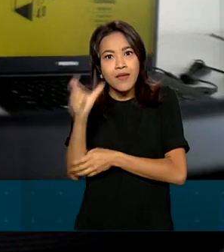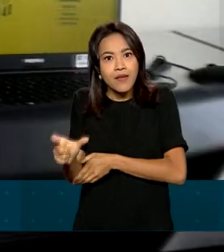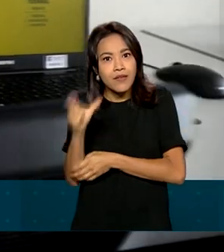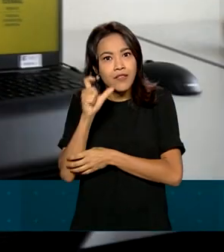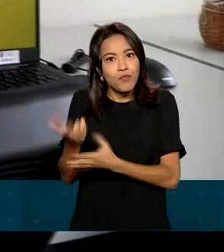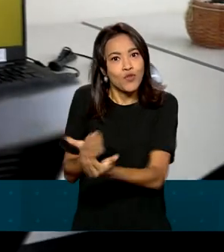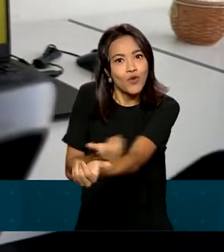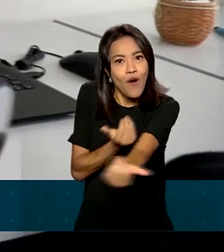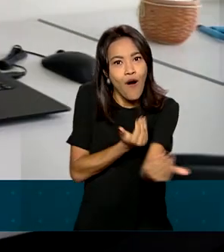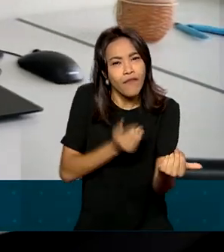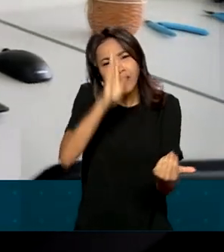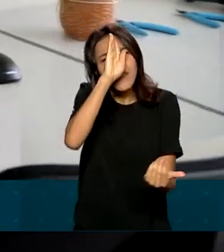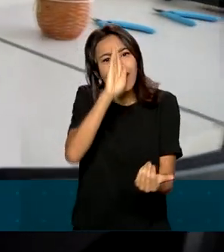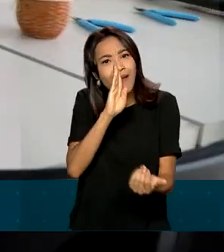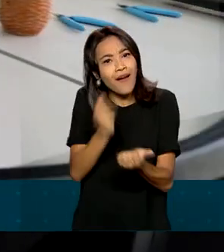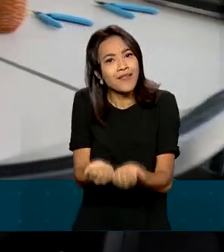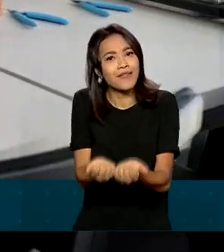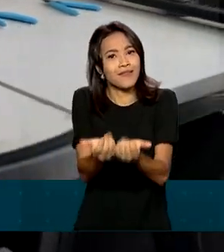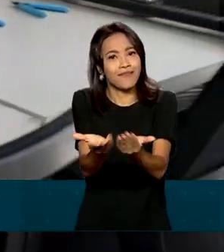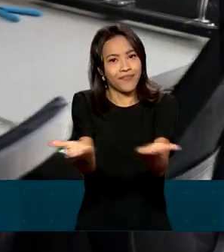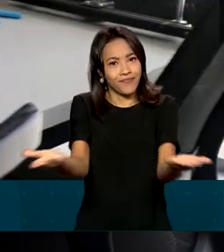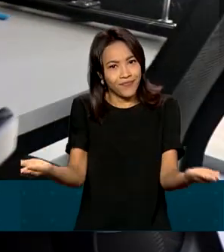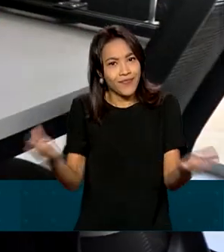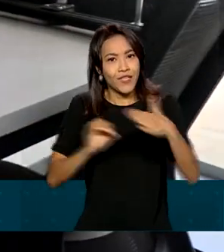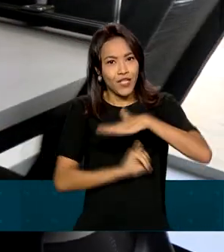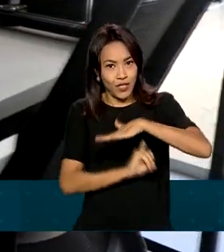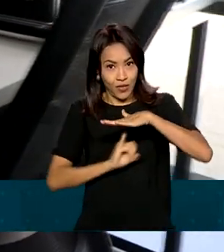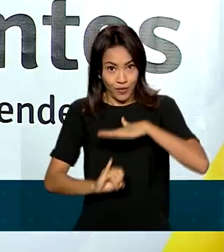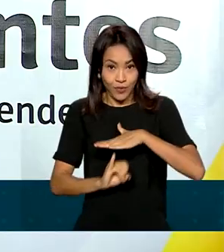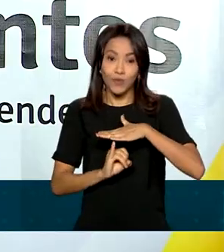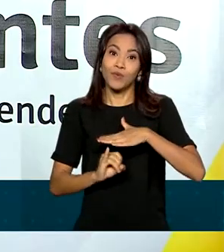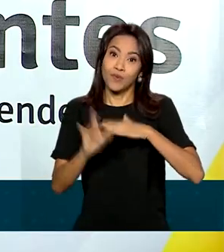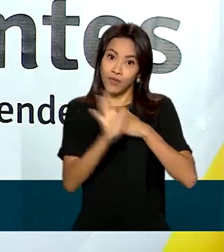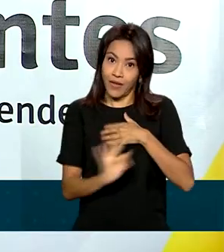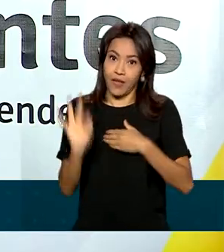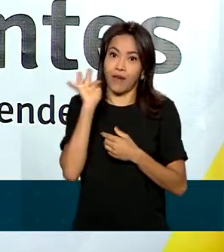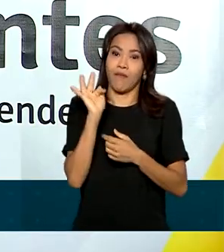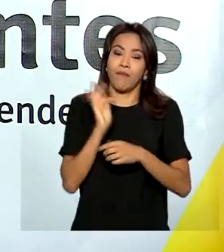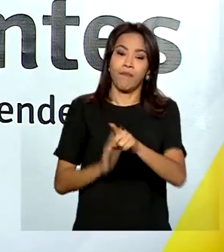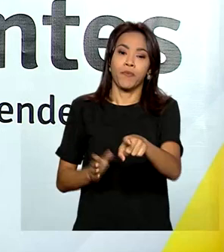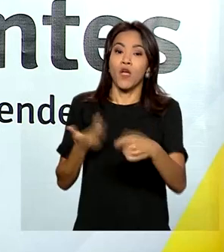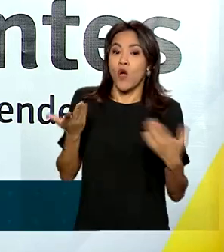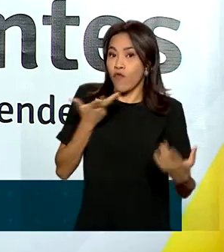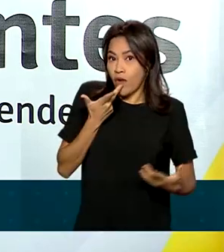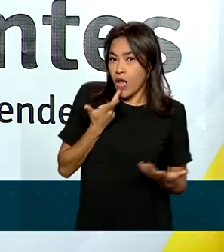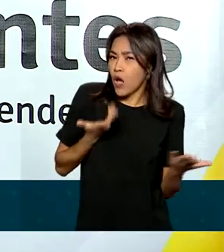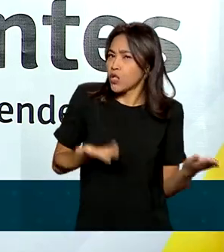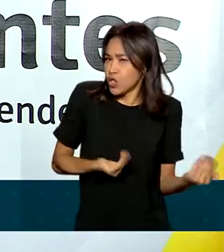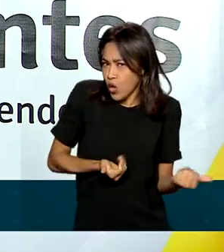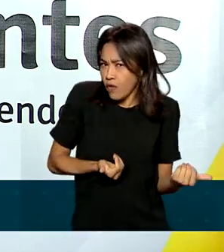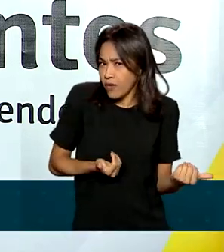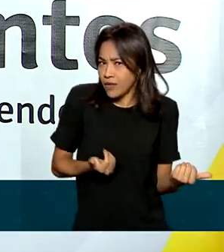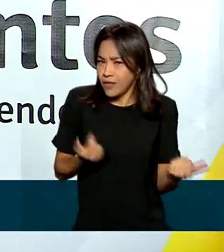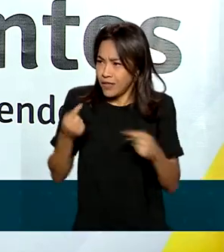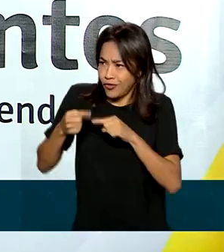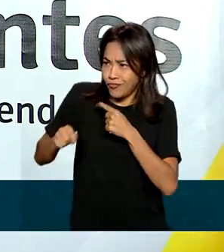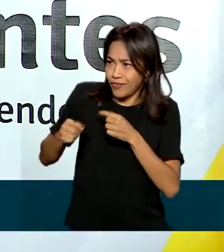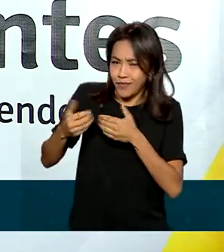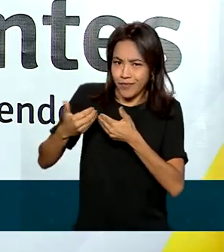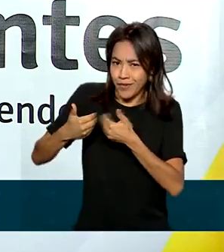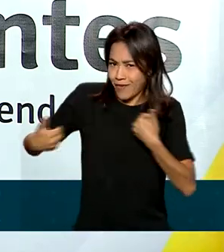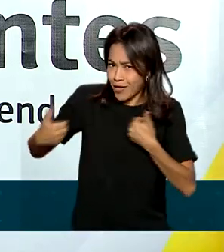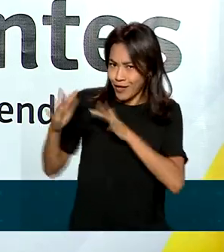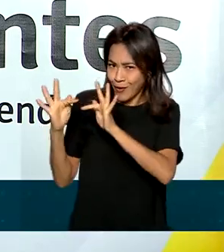oferecidos de forma gratuita em institutos federais de educação. Não tem como falar de jovem hoje sem falar de tecnologia. E pensando